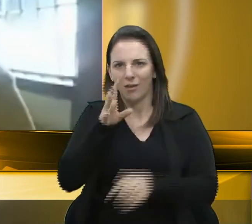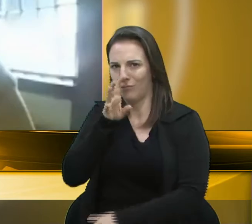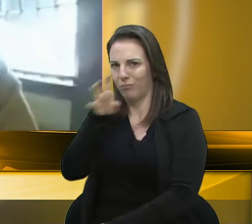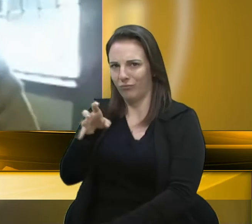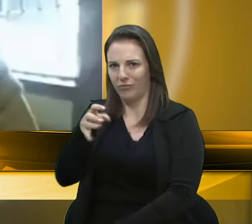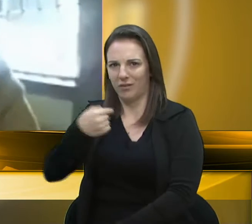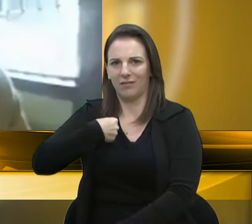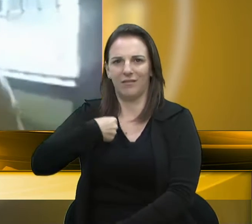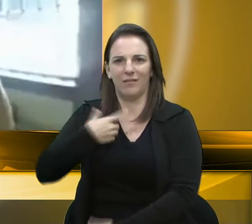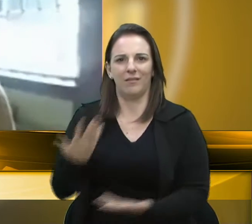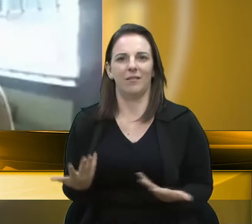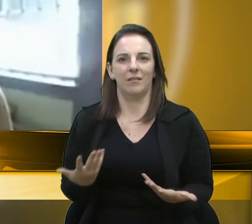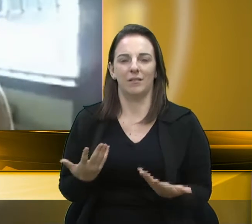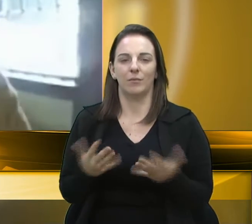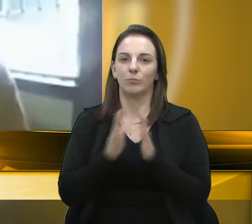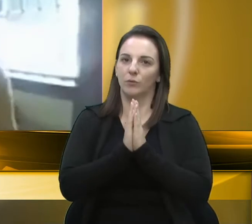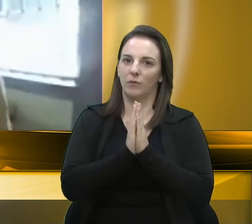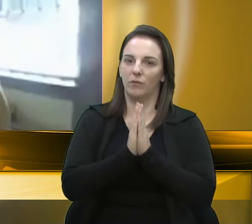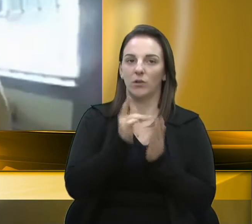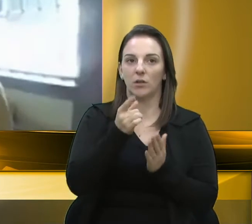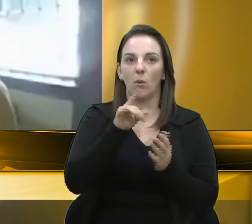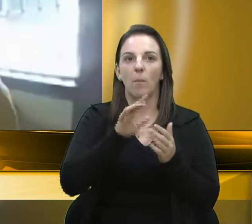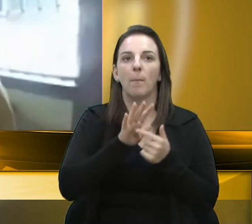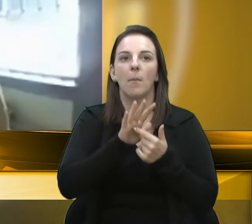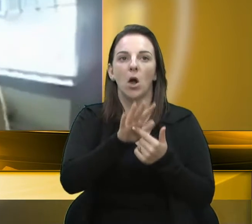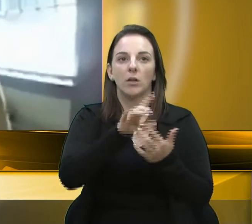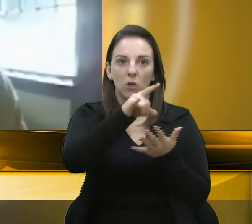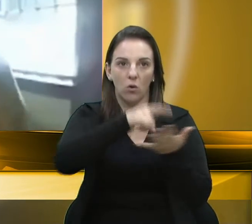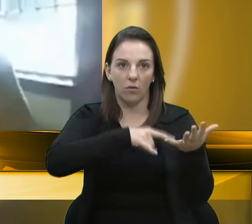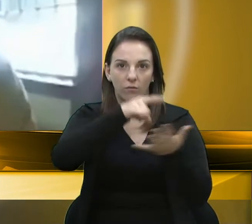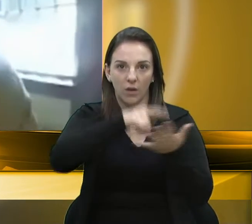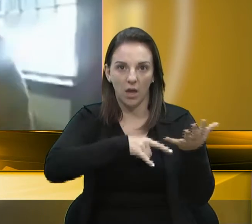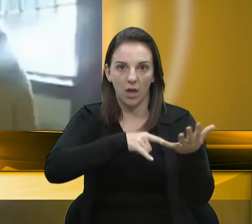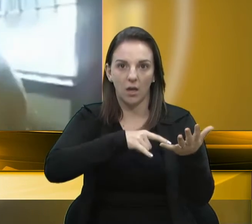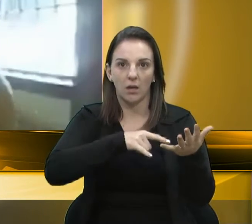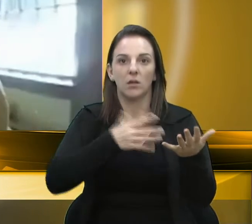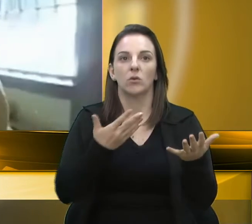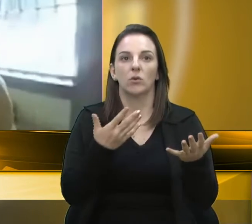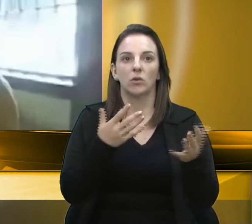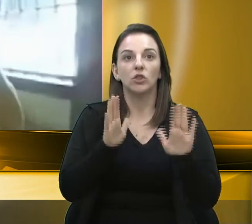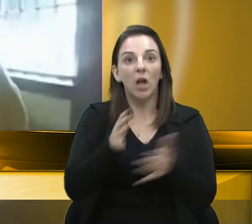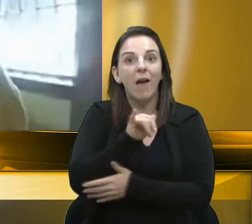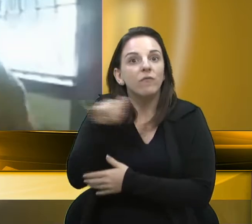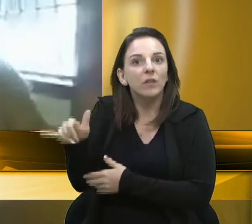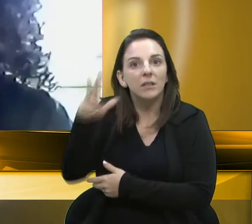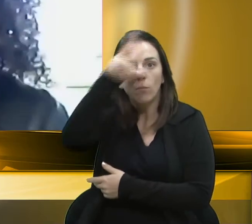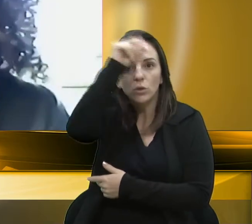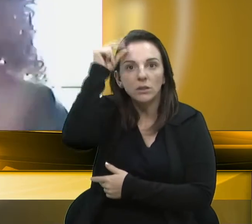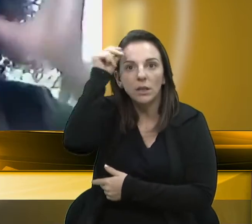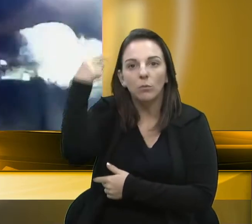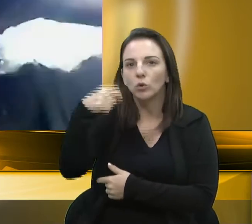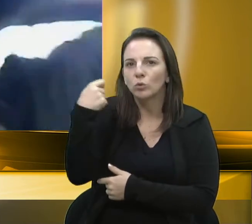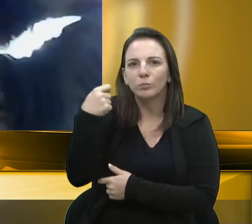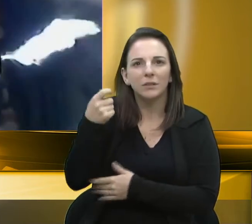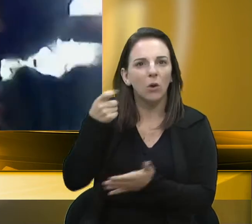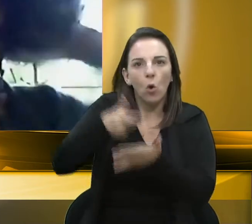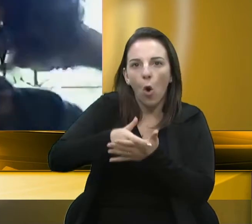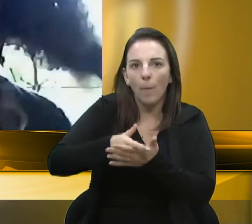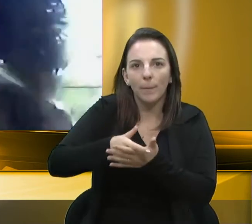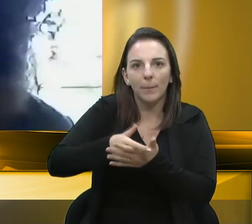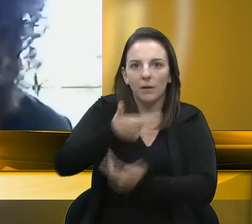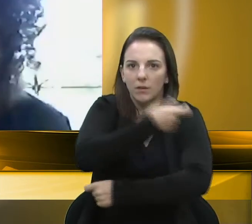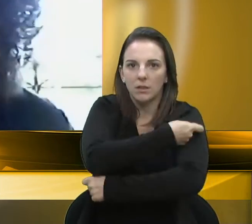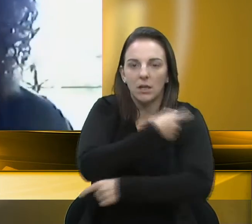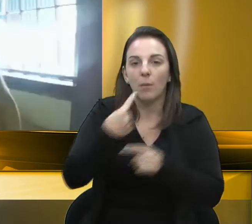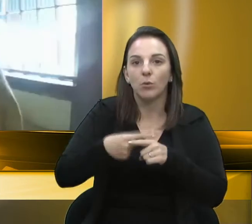documentos aqui das compras das vacinas, que daí, de repente, já avisa o governo municipal de que não precisa comprar vacina. Que o Bolsonaro vai trazer